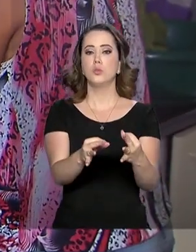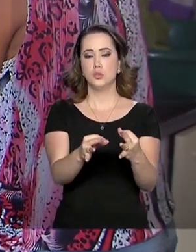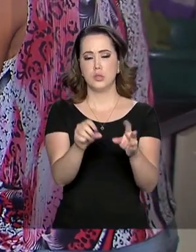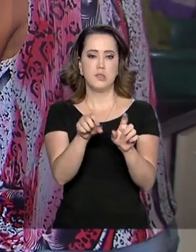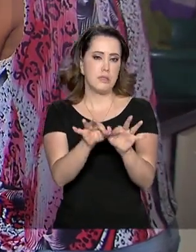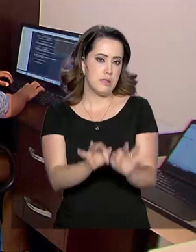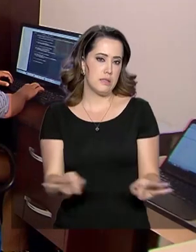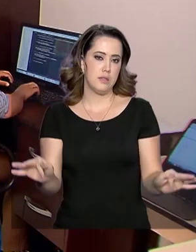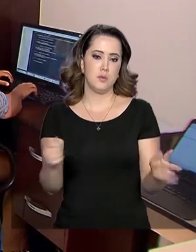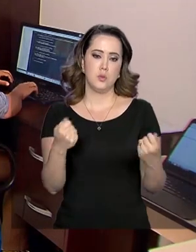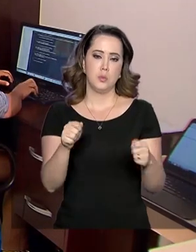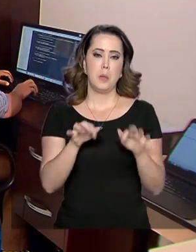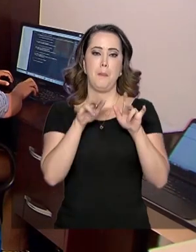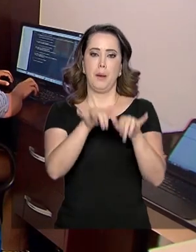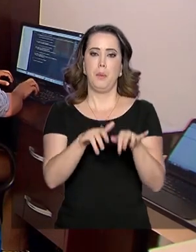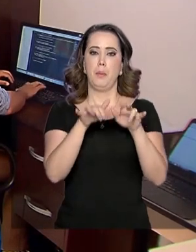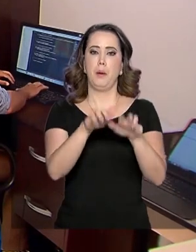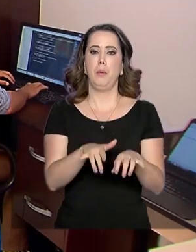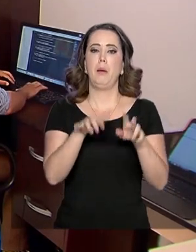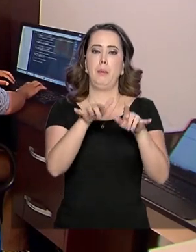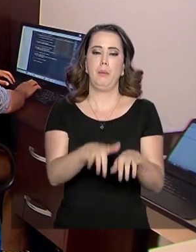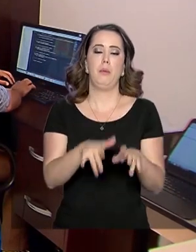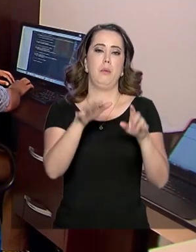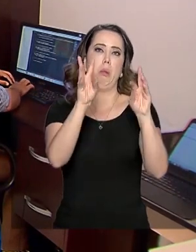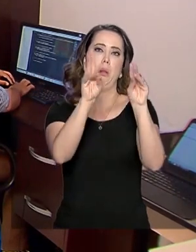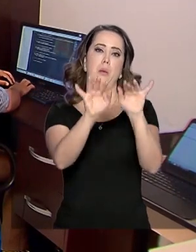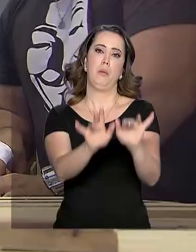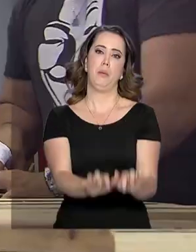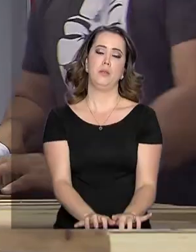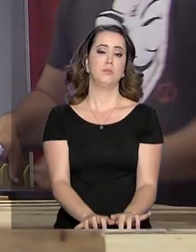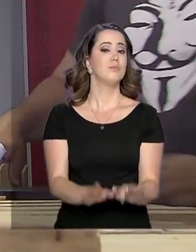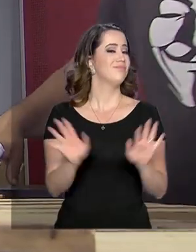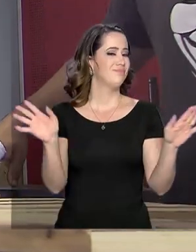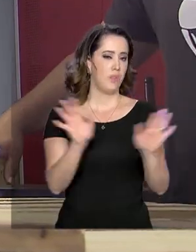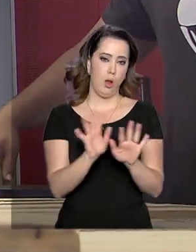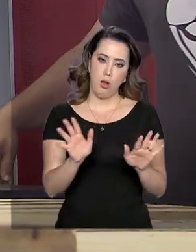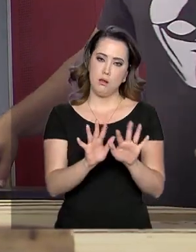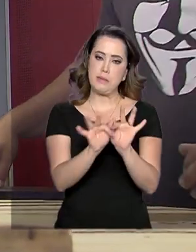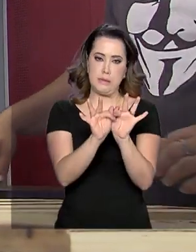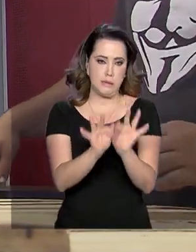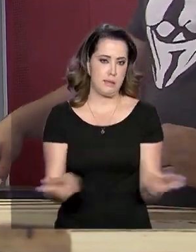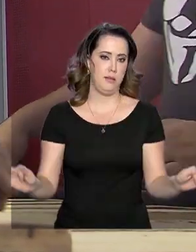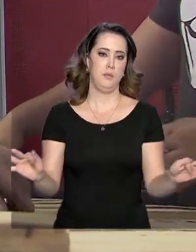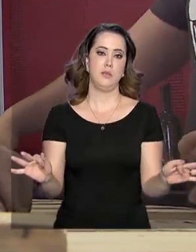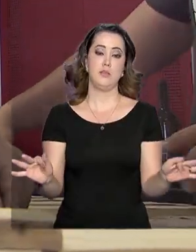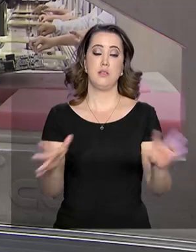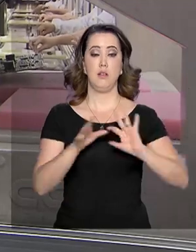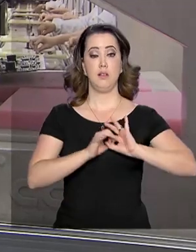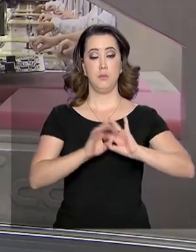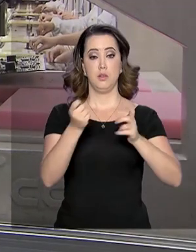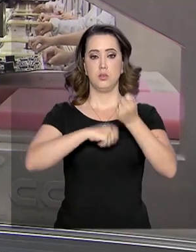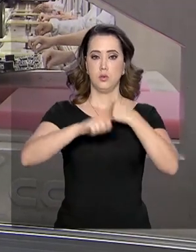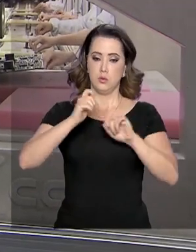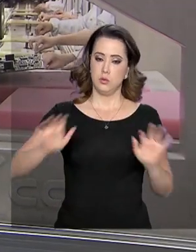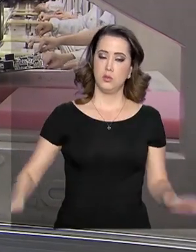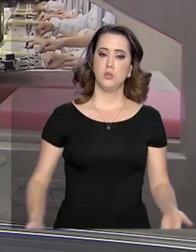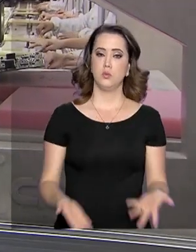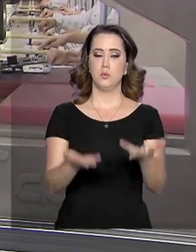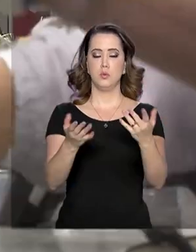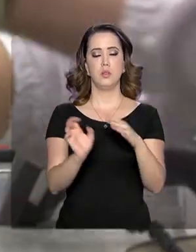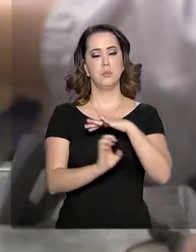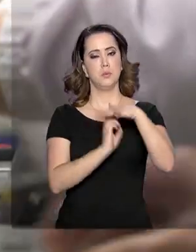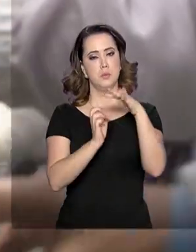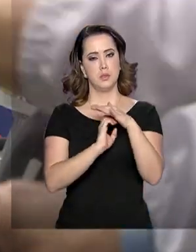não precisarão mais preencher tantos dados. A medida faz parte da Lei de Liberdade Econômica, que deve estimular a iniciativa